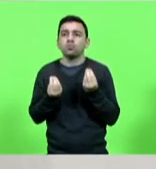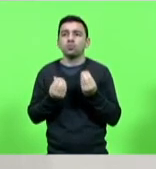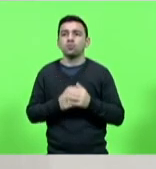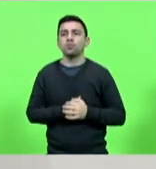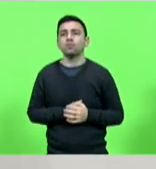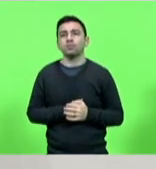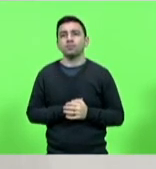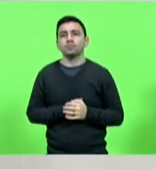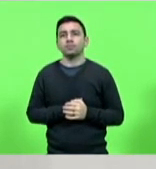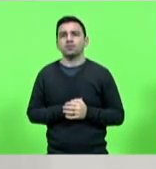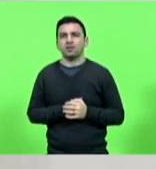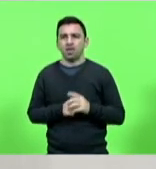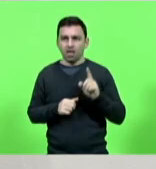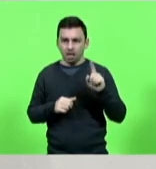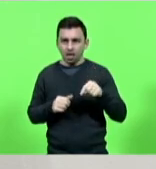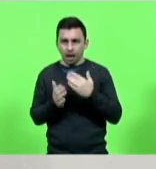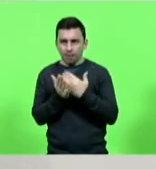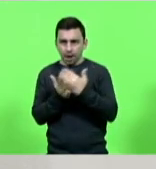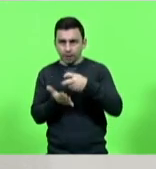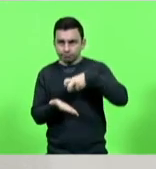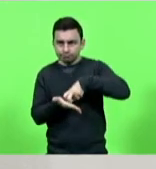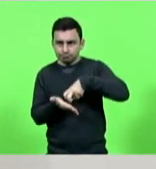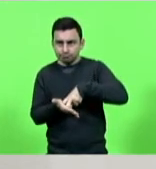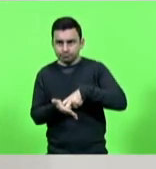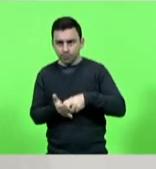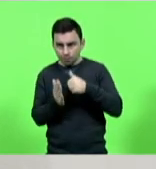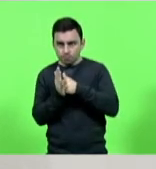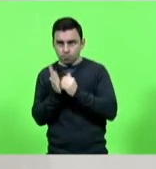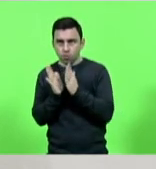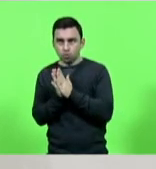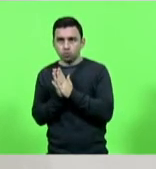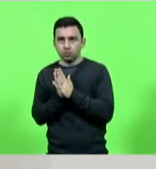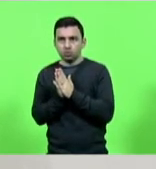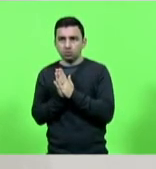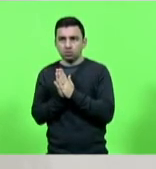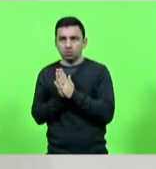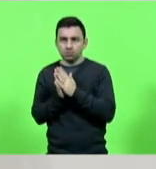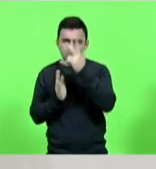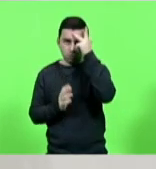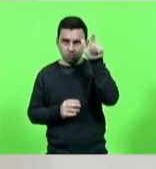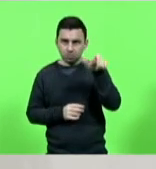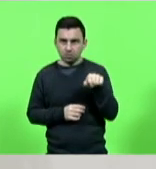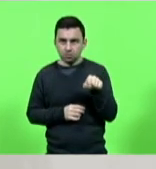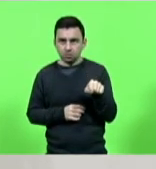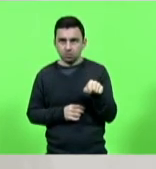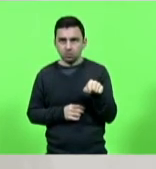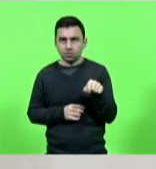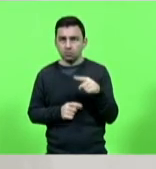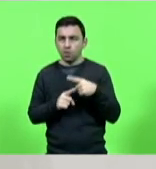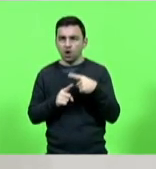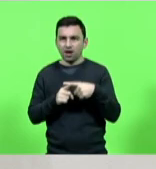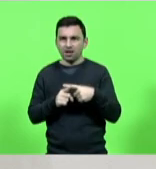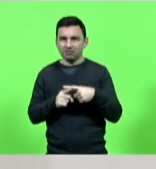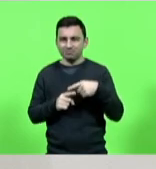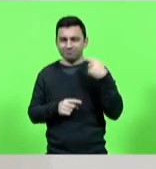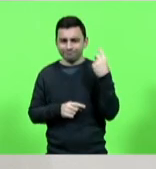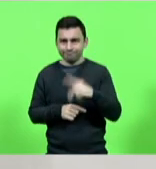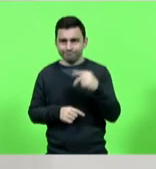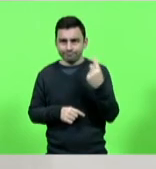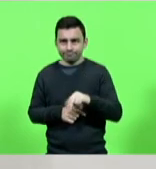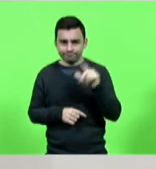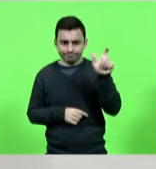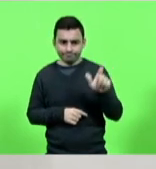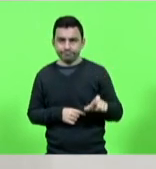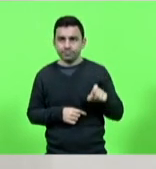Aumentar a pena, multar esse tipo de gente, uma vez que o agressor, nesse